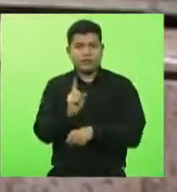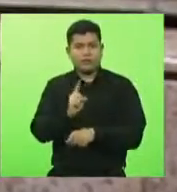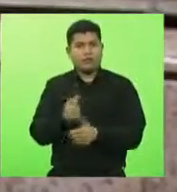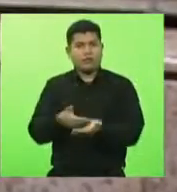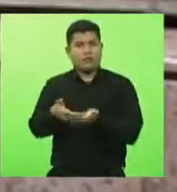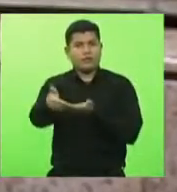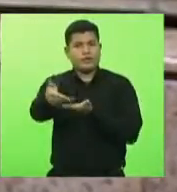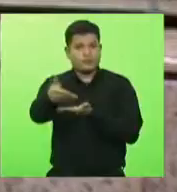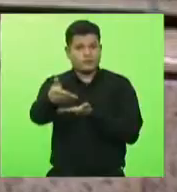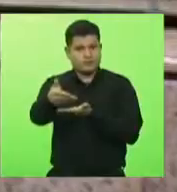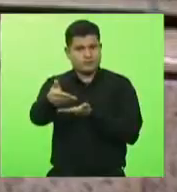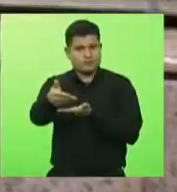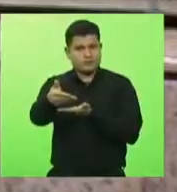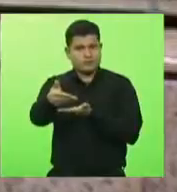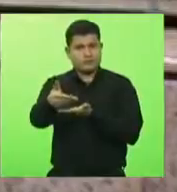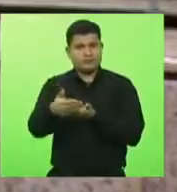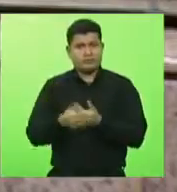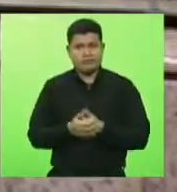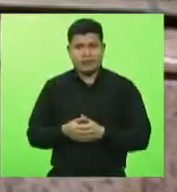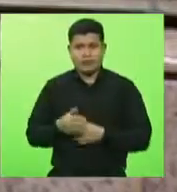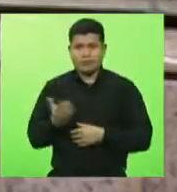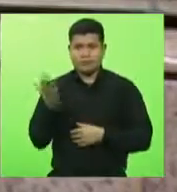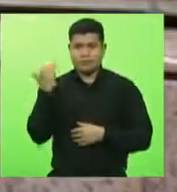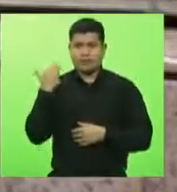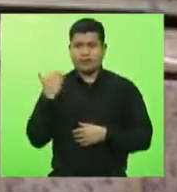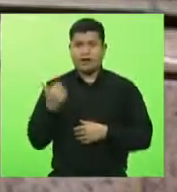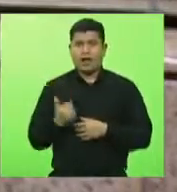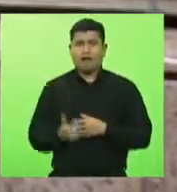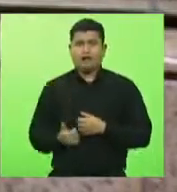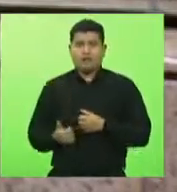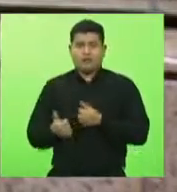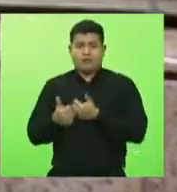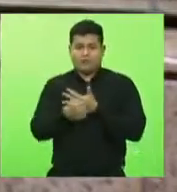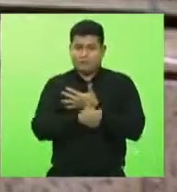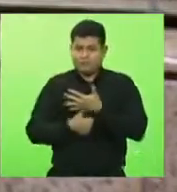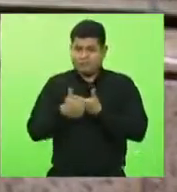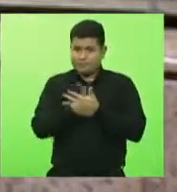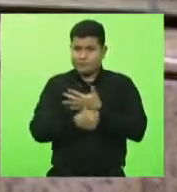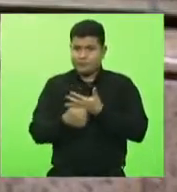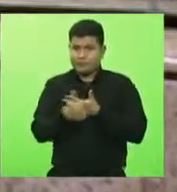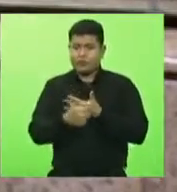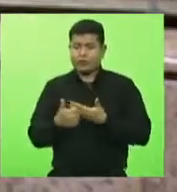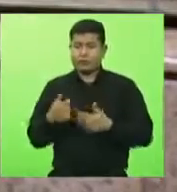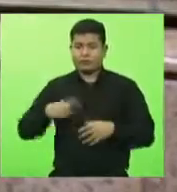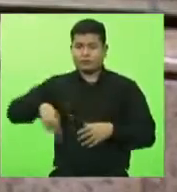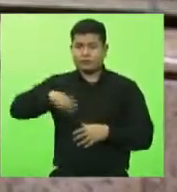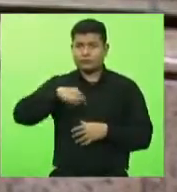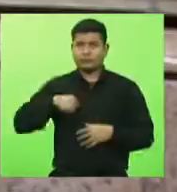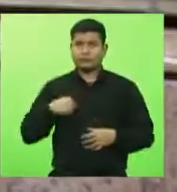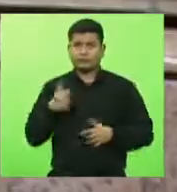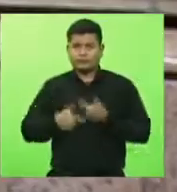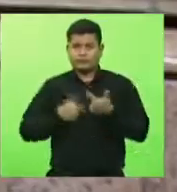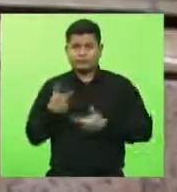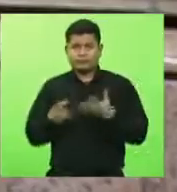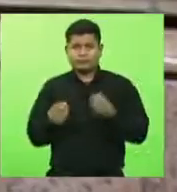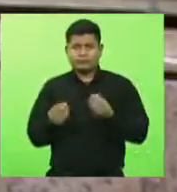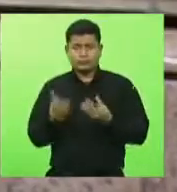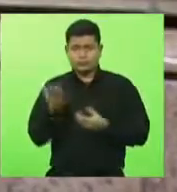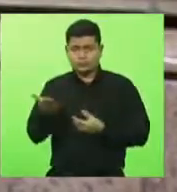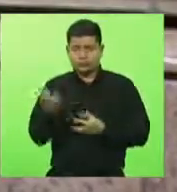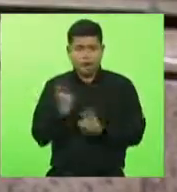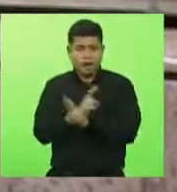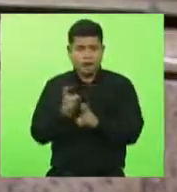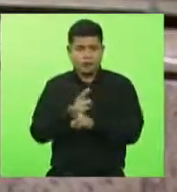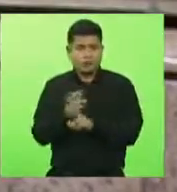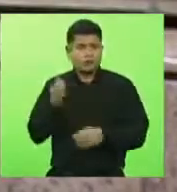estado. Quando fui presidente da União dos Parlamentares do Mercosul, a gente trabalhou muito com relação a essa questão de Serqueira. Até, inclusive, tem lá